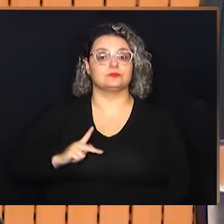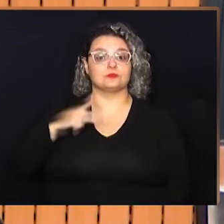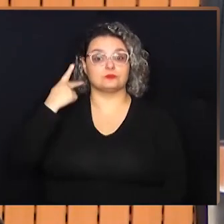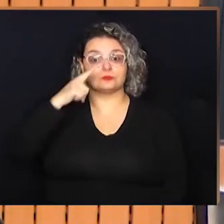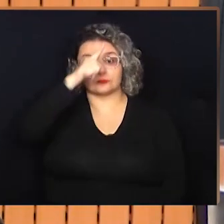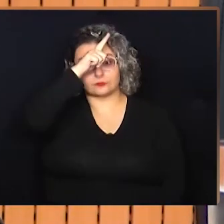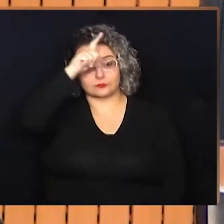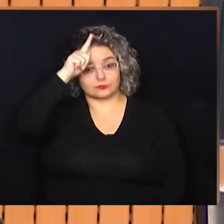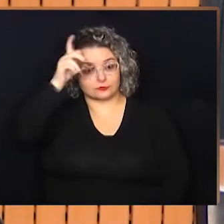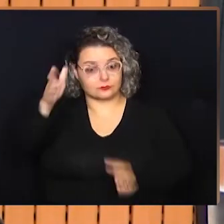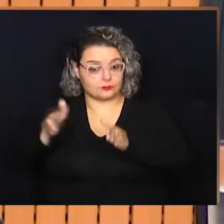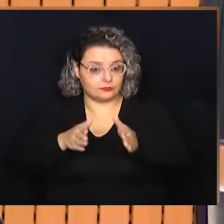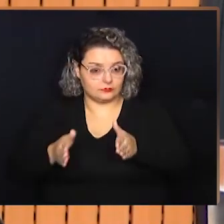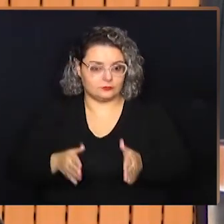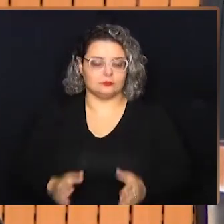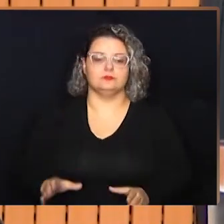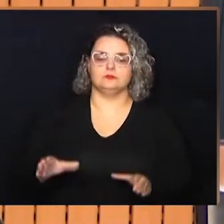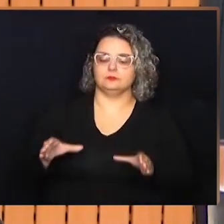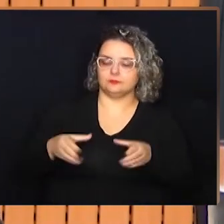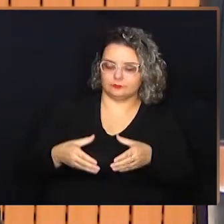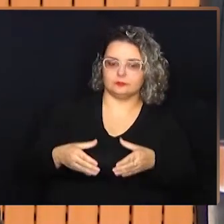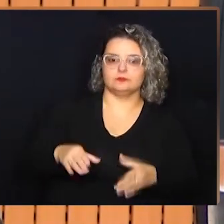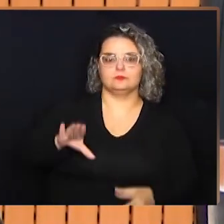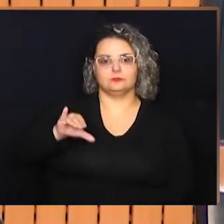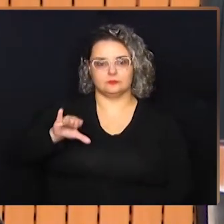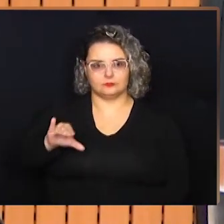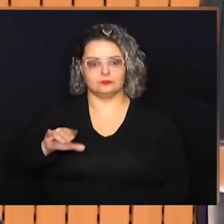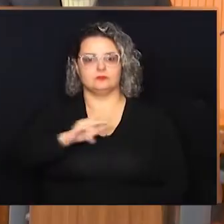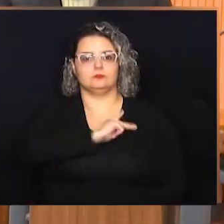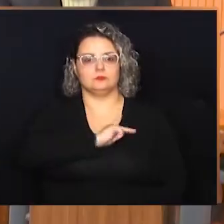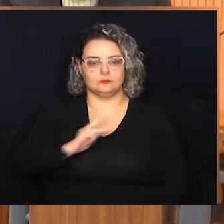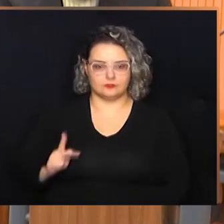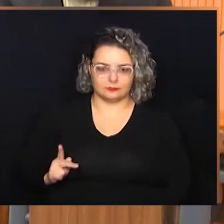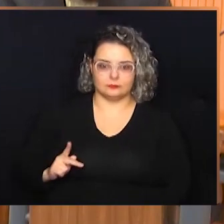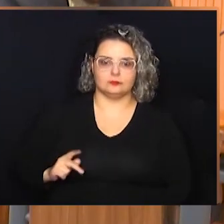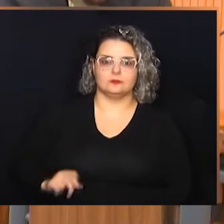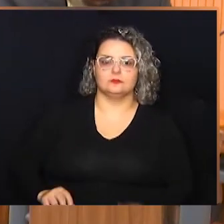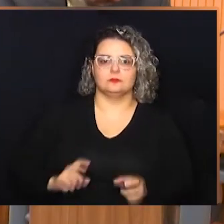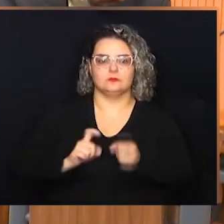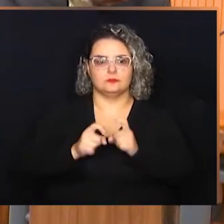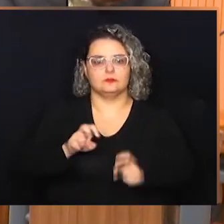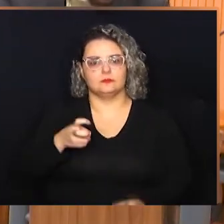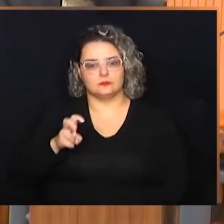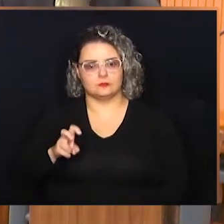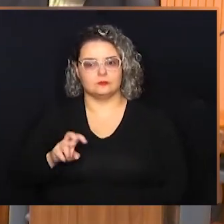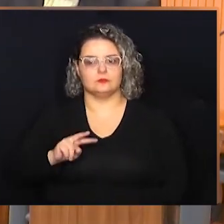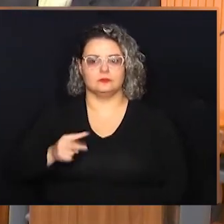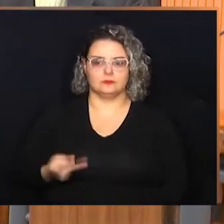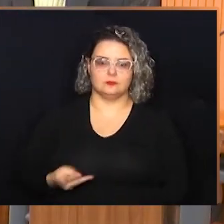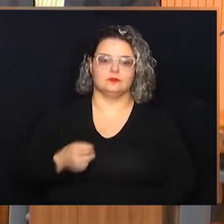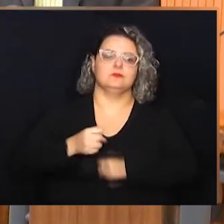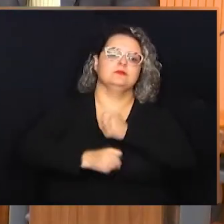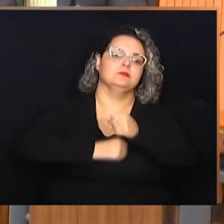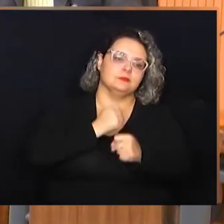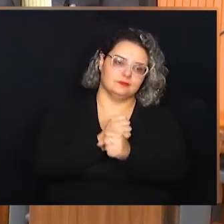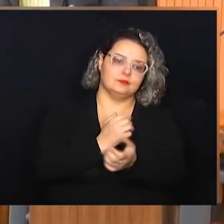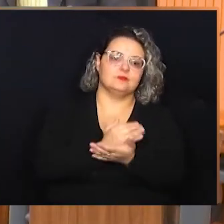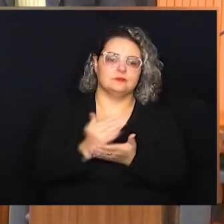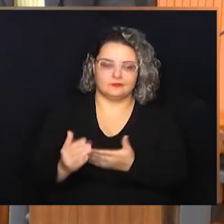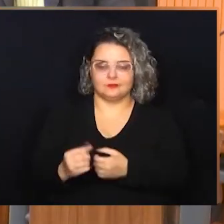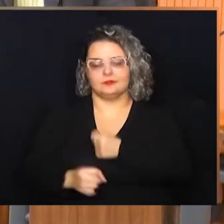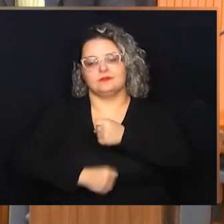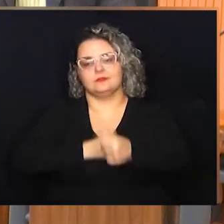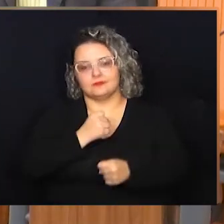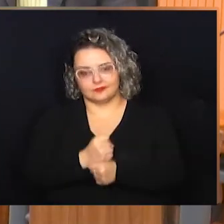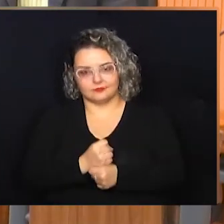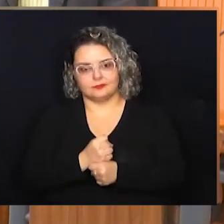Presidida pelo vereador Gustavo Peta, a Comissão de Ciência e Tecnologia se reuniu pela quinta vez no ano. E logo